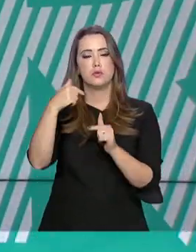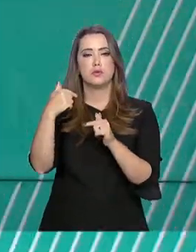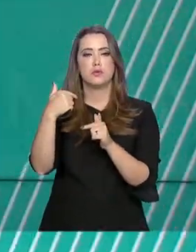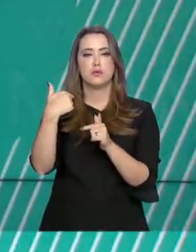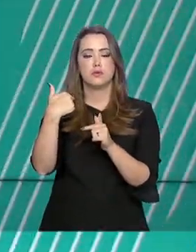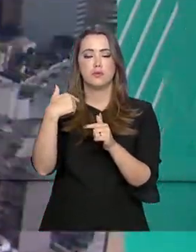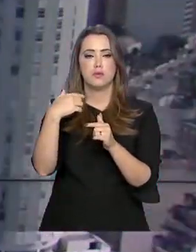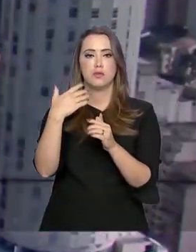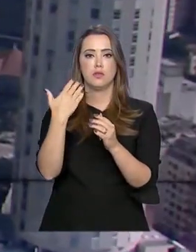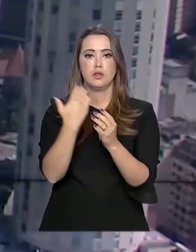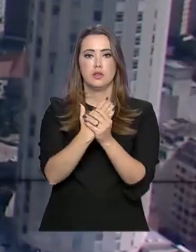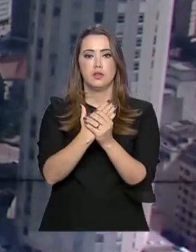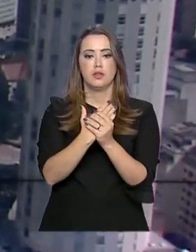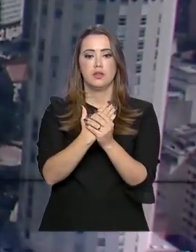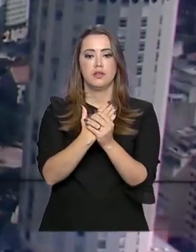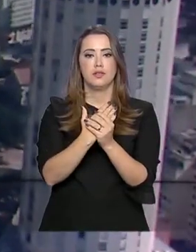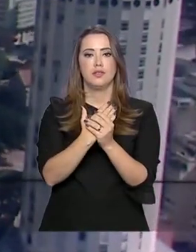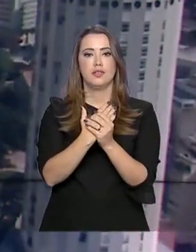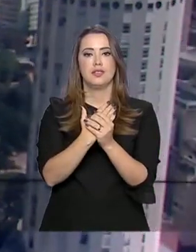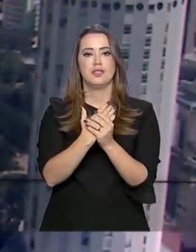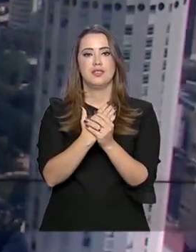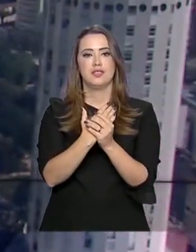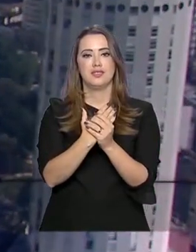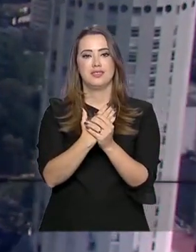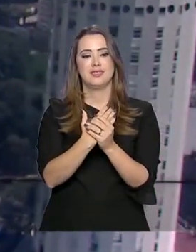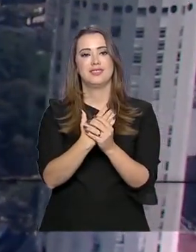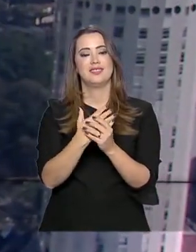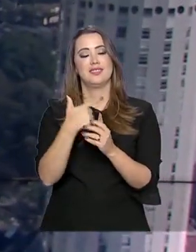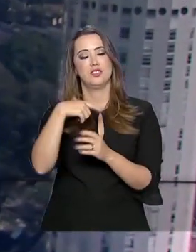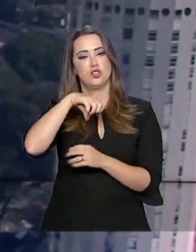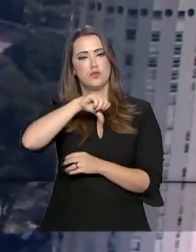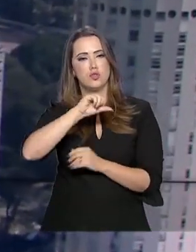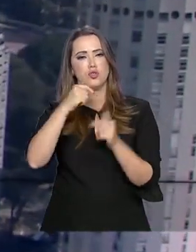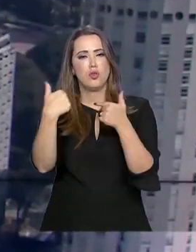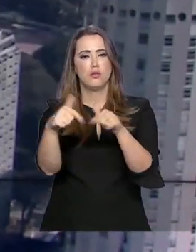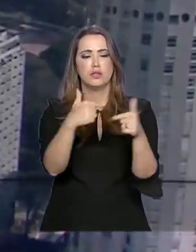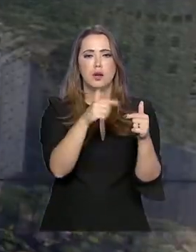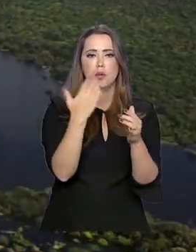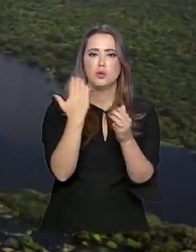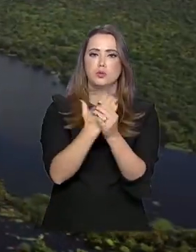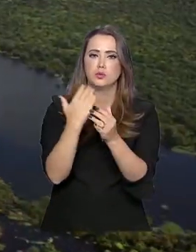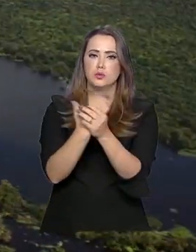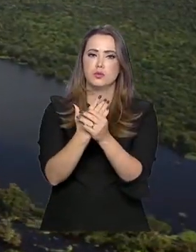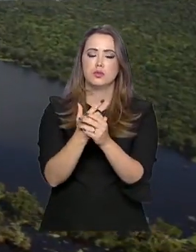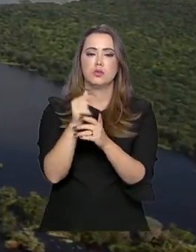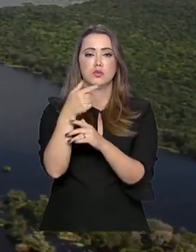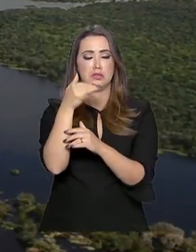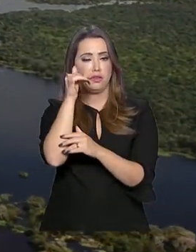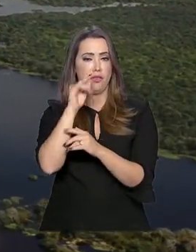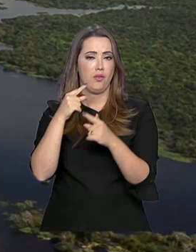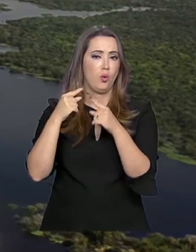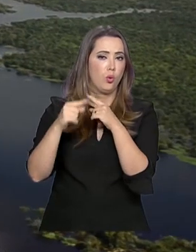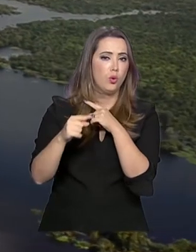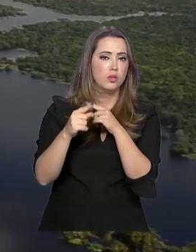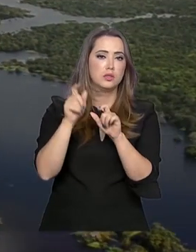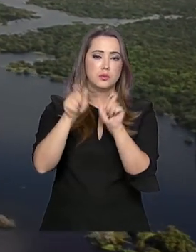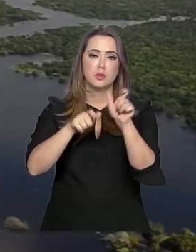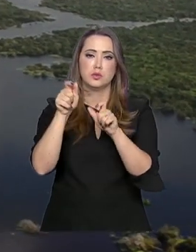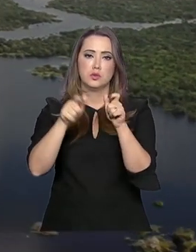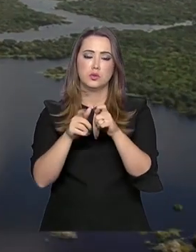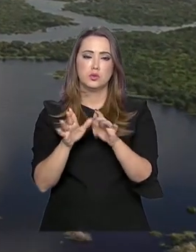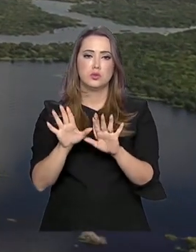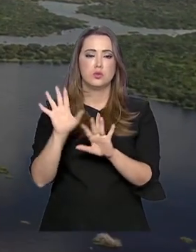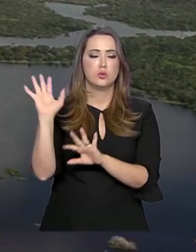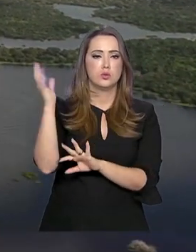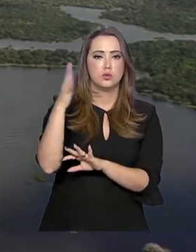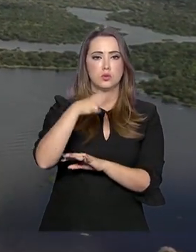civis públicas. Essas ações foram movidas contra infratores ambientais dos estados da